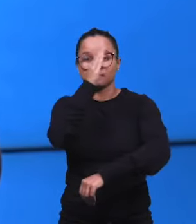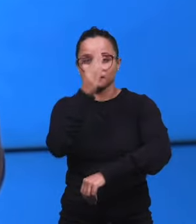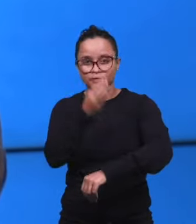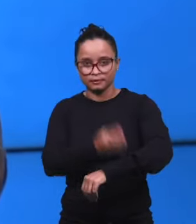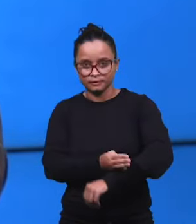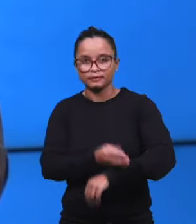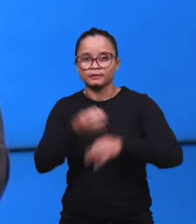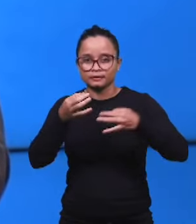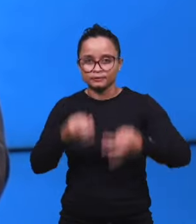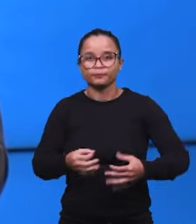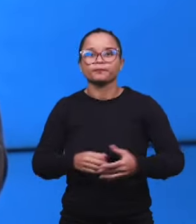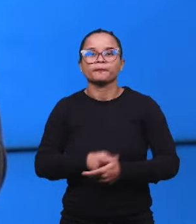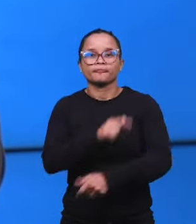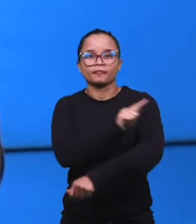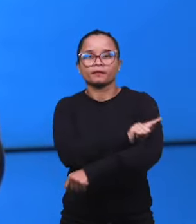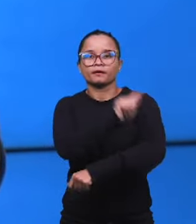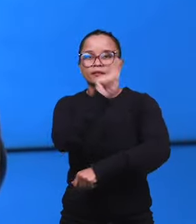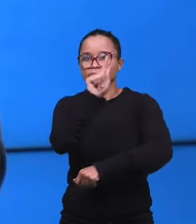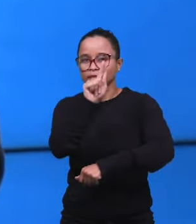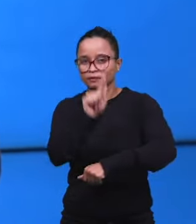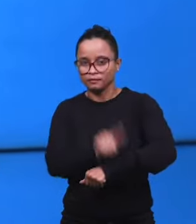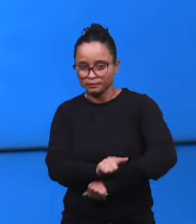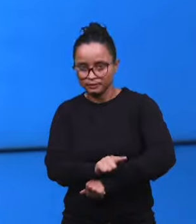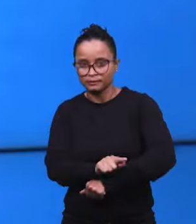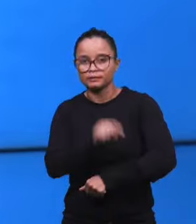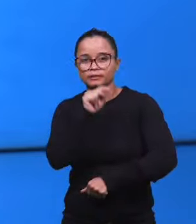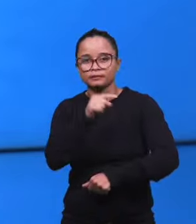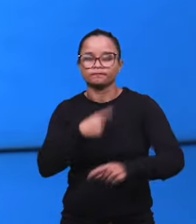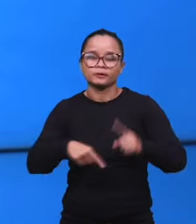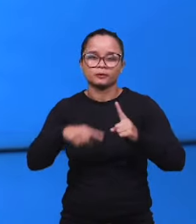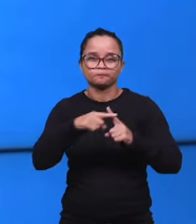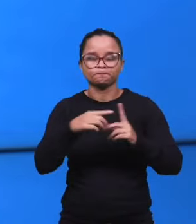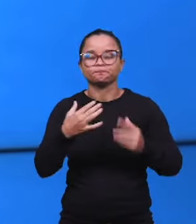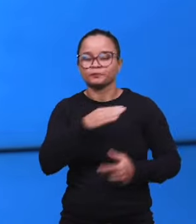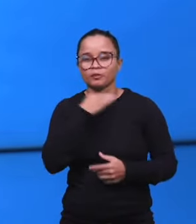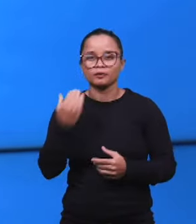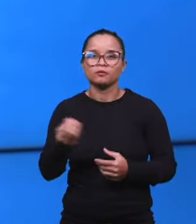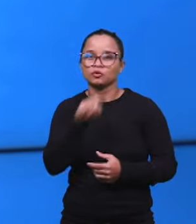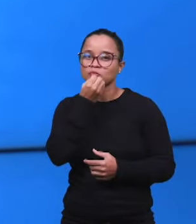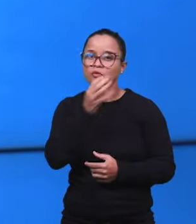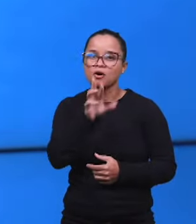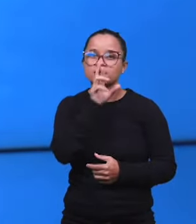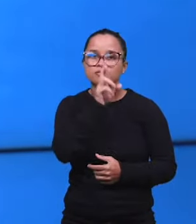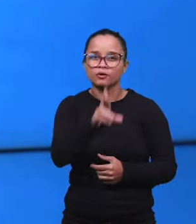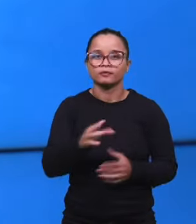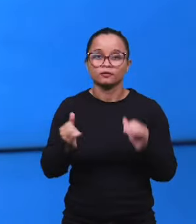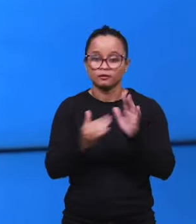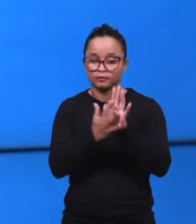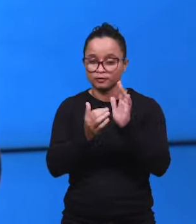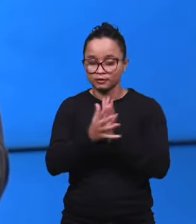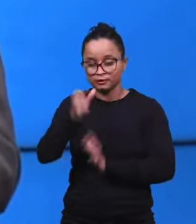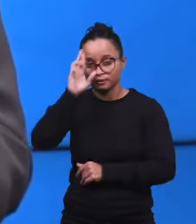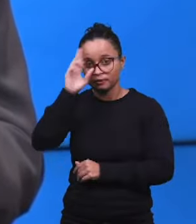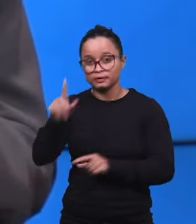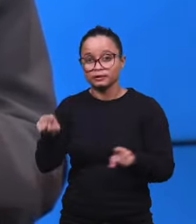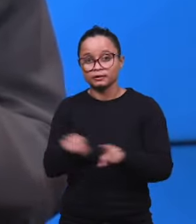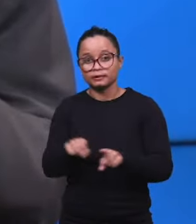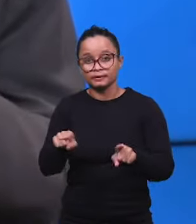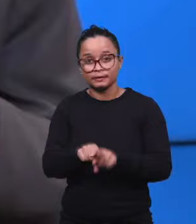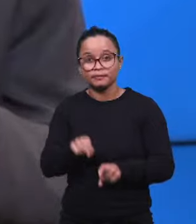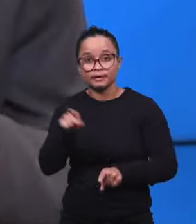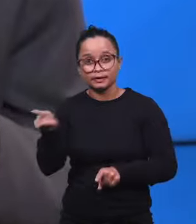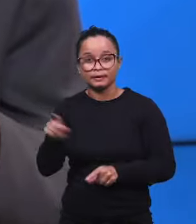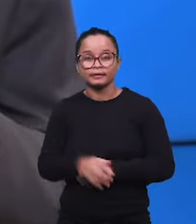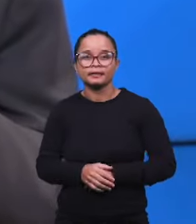outeiro do incenso, que é o Gethsemane e o Golgotha. Muito bem respondido, Camila. Louvado seja o Senhor. Também, a Esther